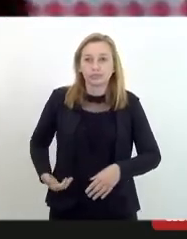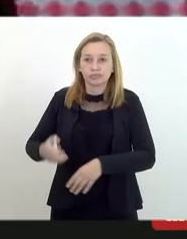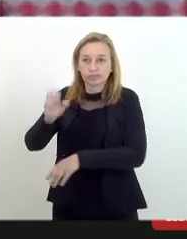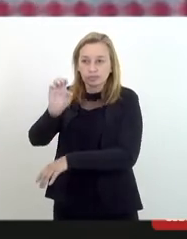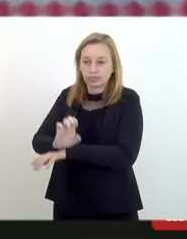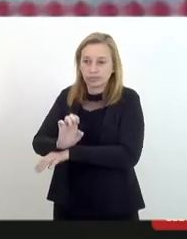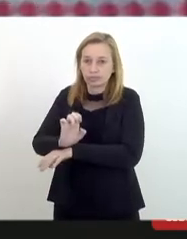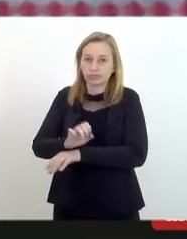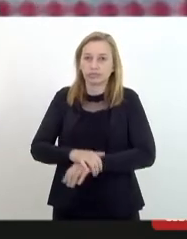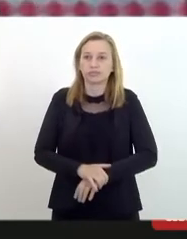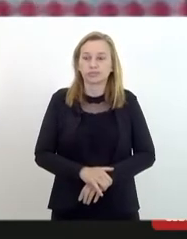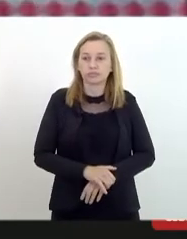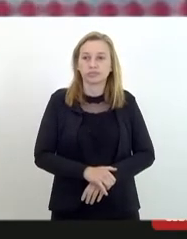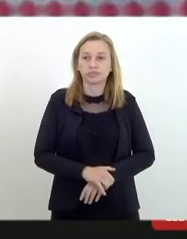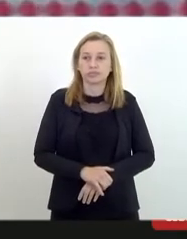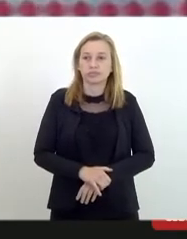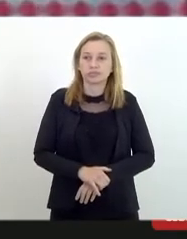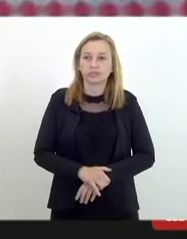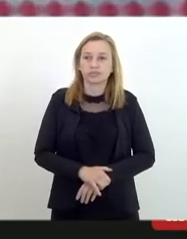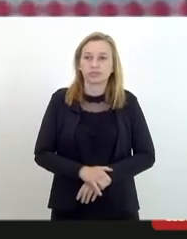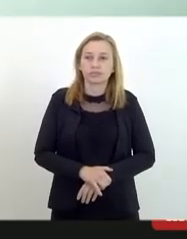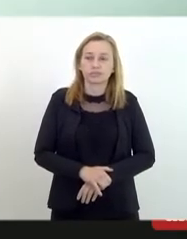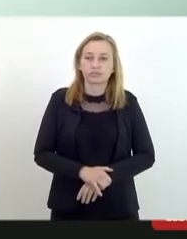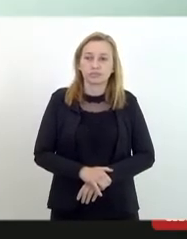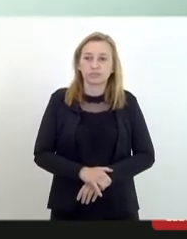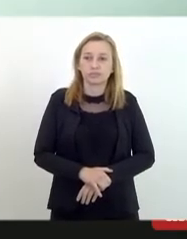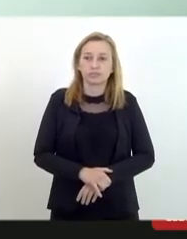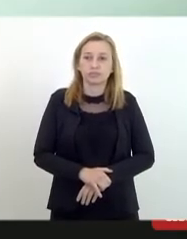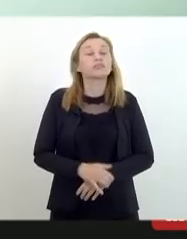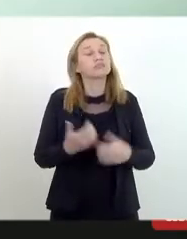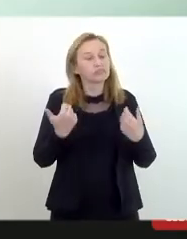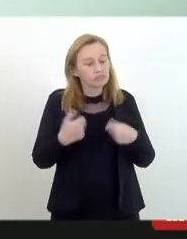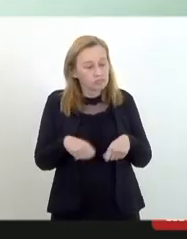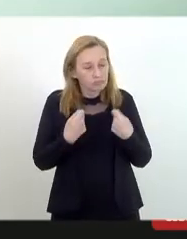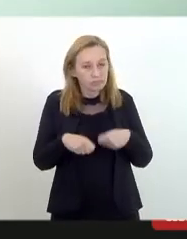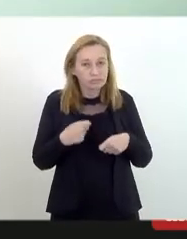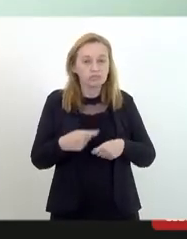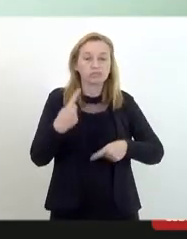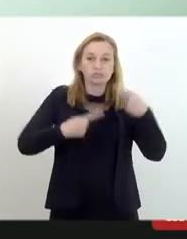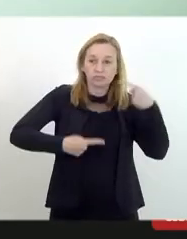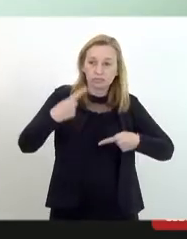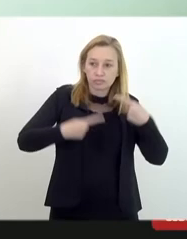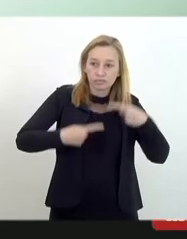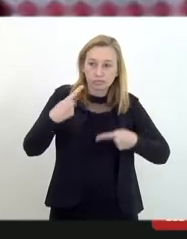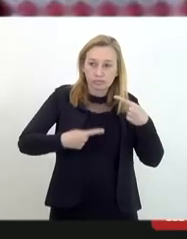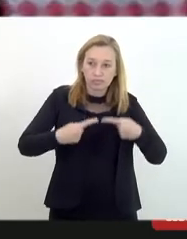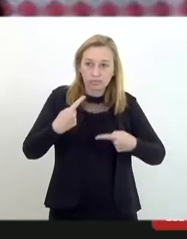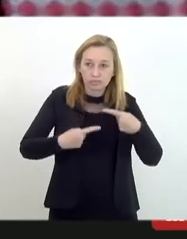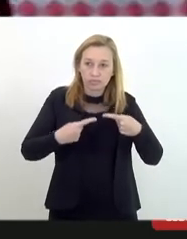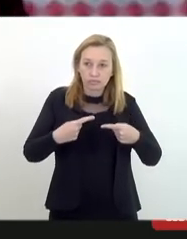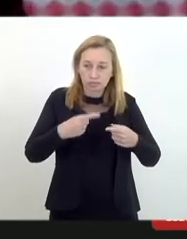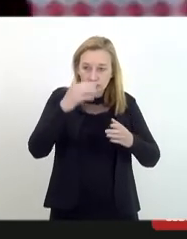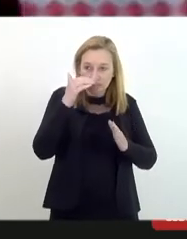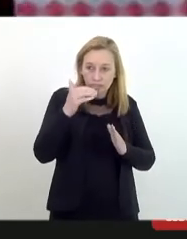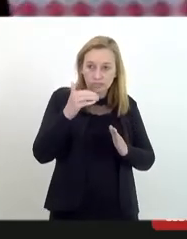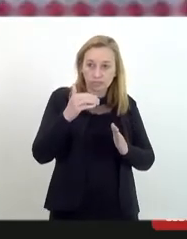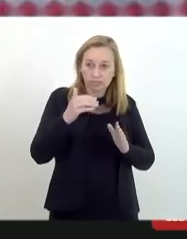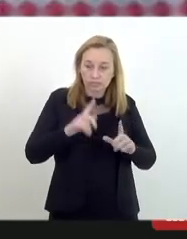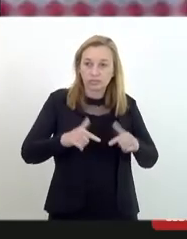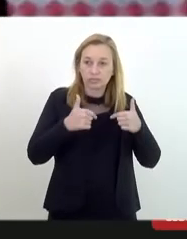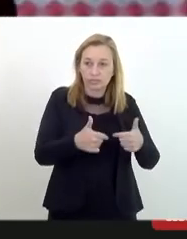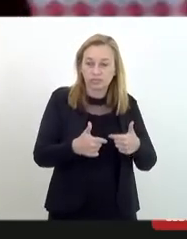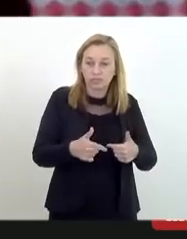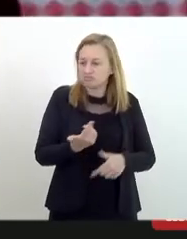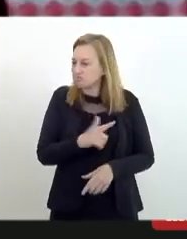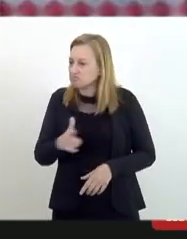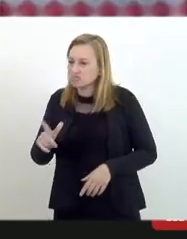dissecando o orçamento do estado e a gente precisa que essa política seja efetivada no orçamento porque se não tem programa